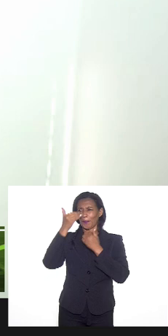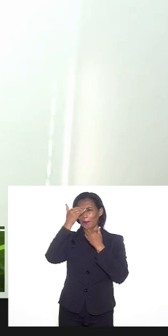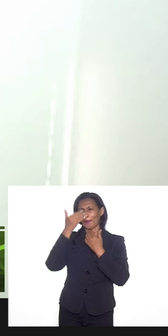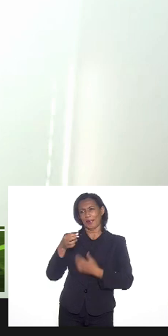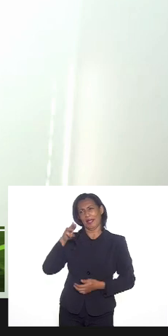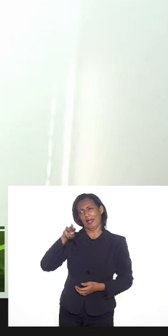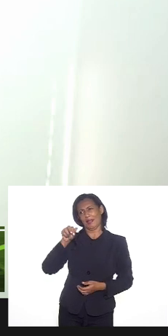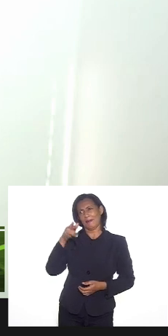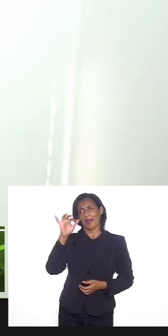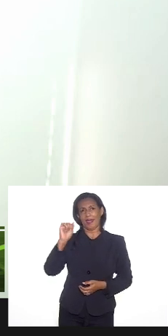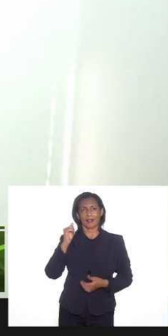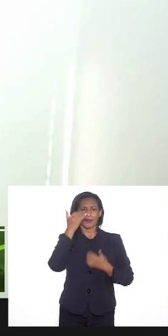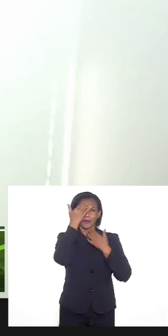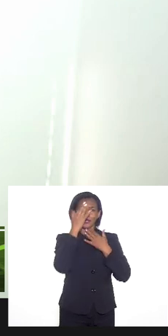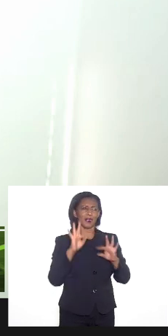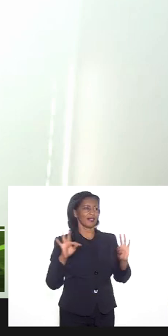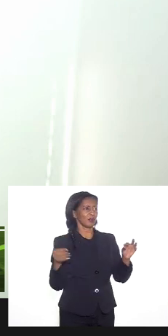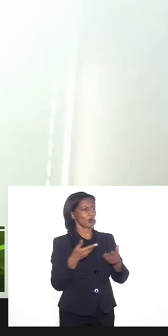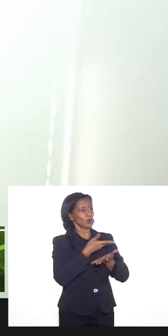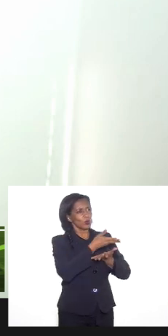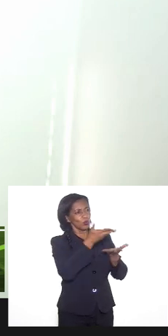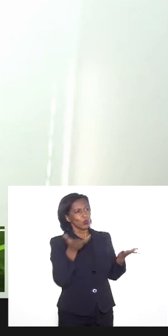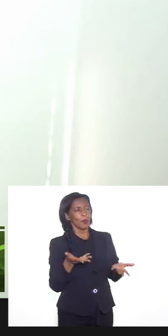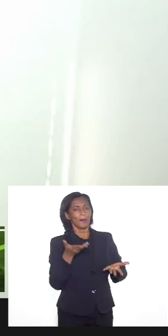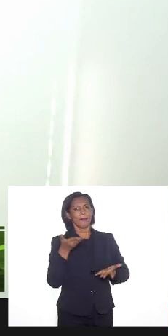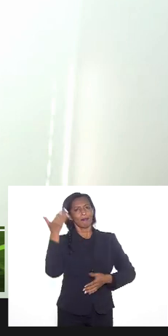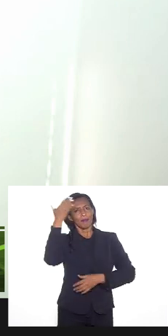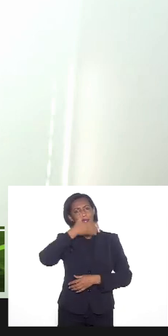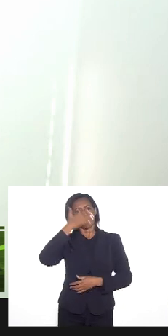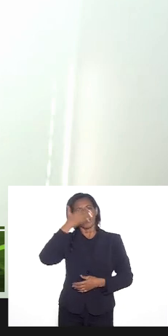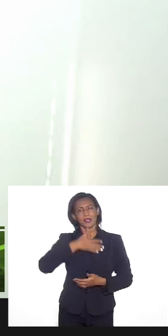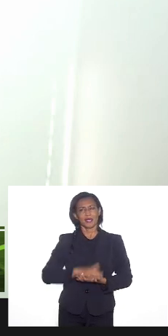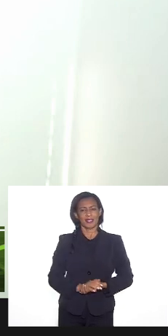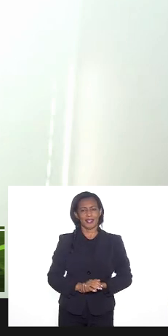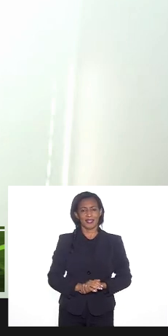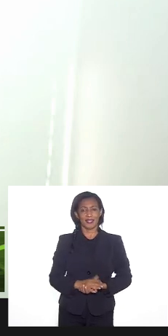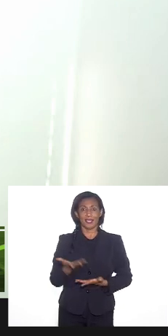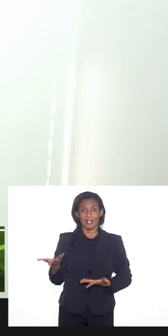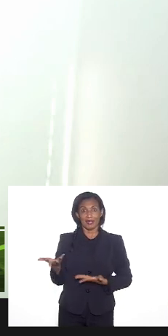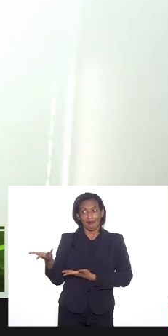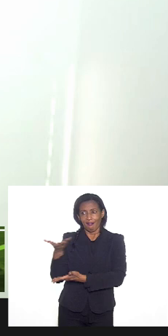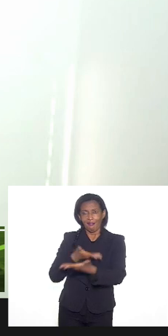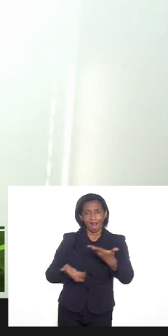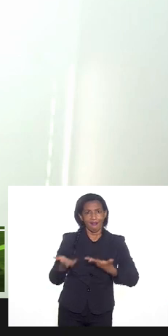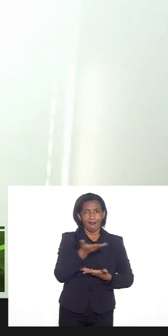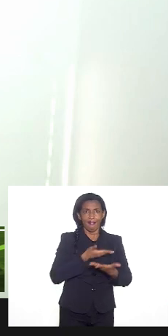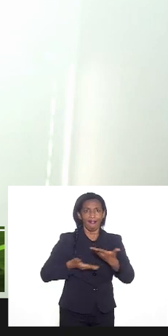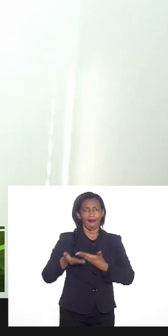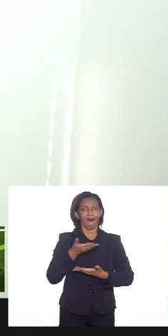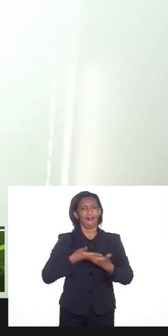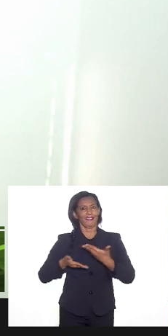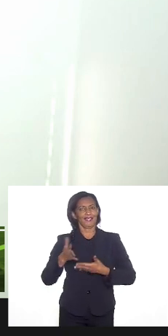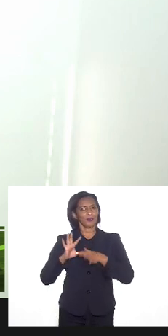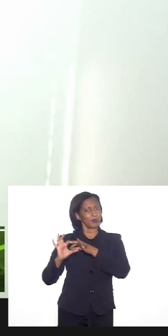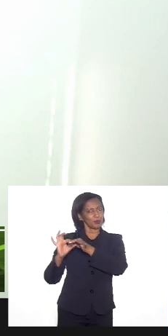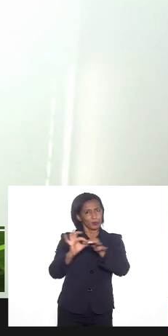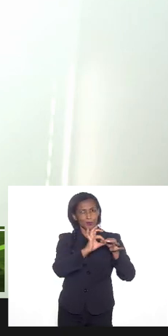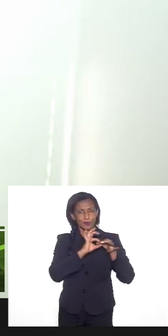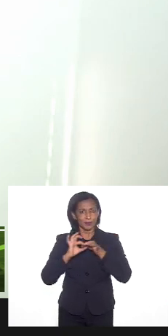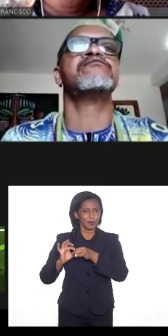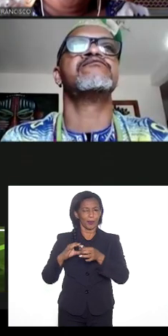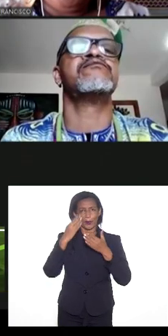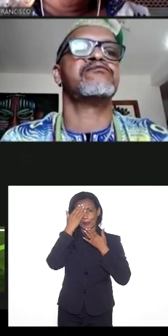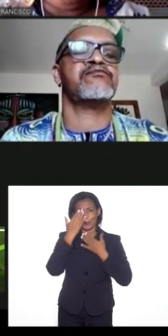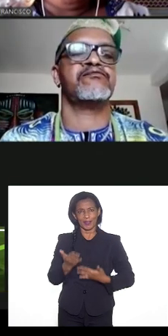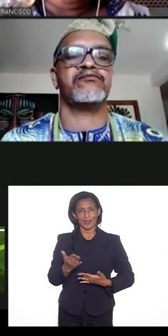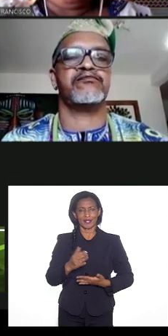obrigada a todos pela presença e pela pela parceria porque isso é a construção de uma parceria muito obrigada